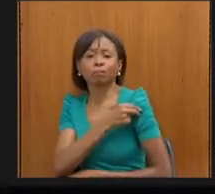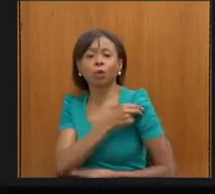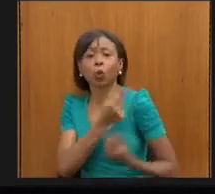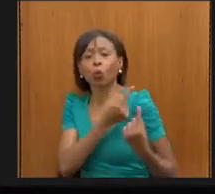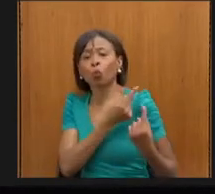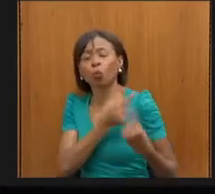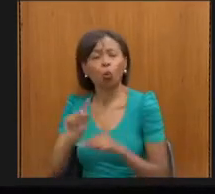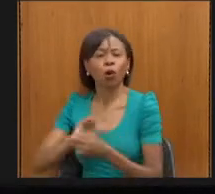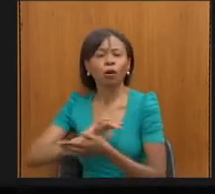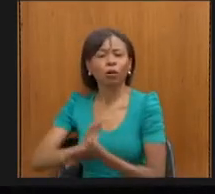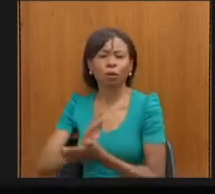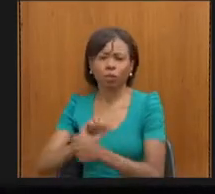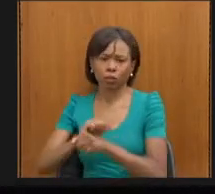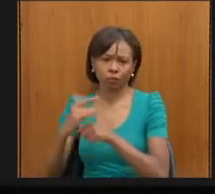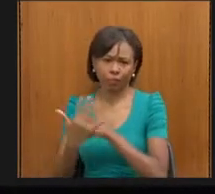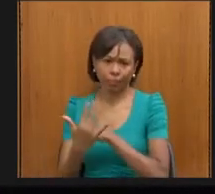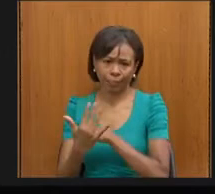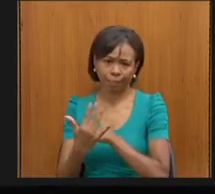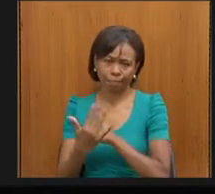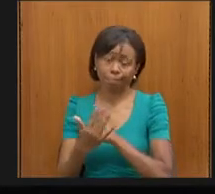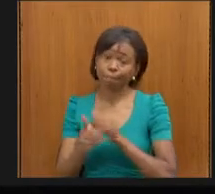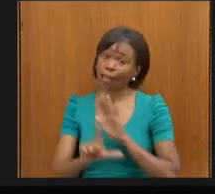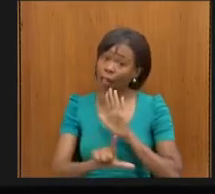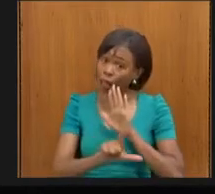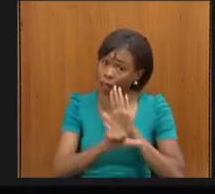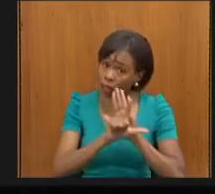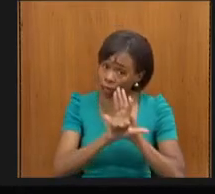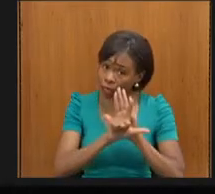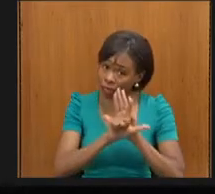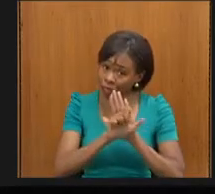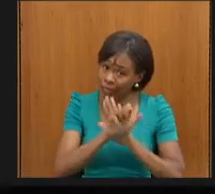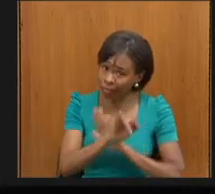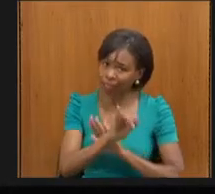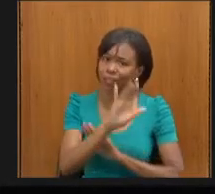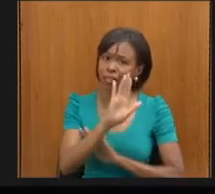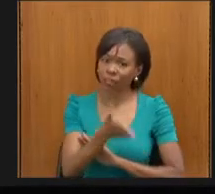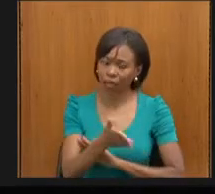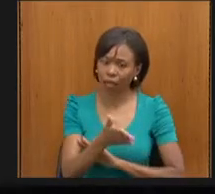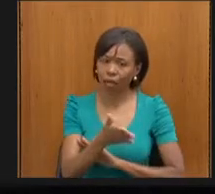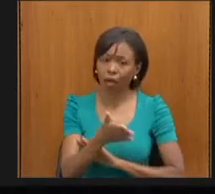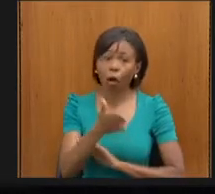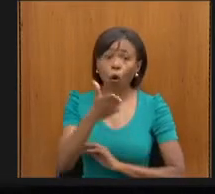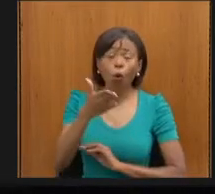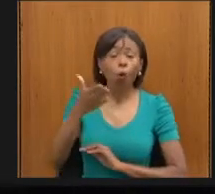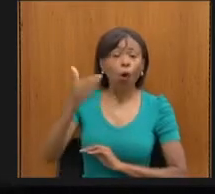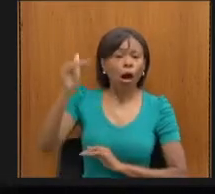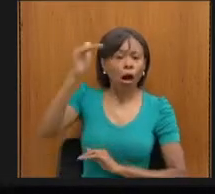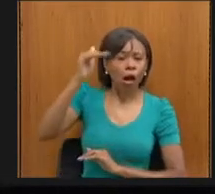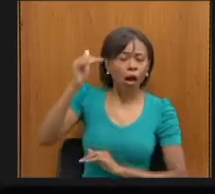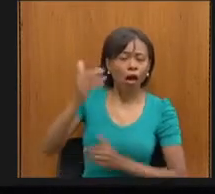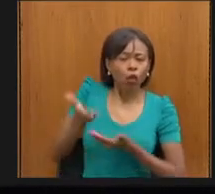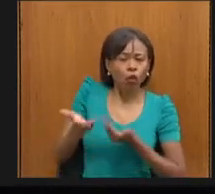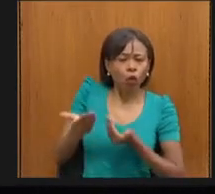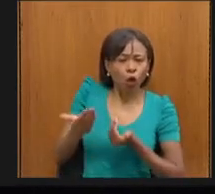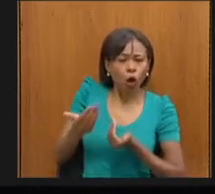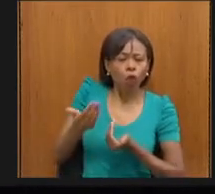Já é lei, os adolescentes com deficiência já foram incluídos